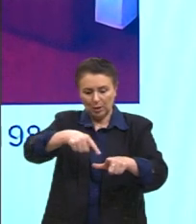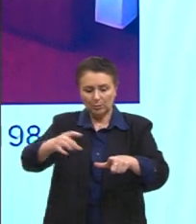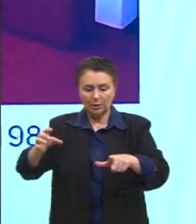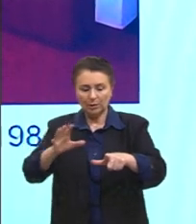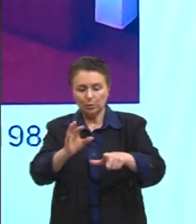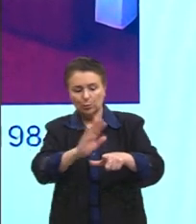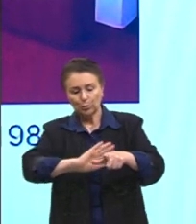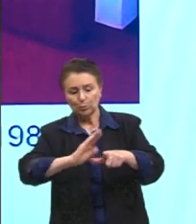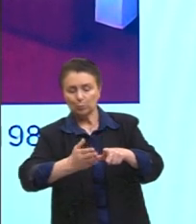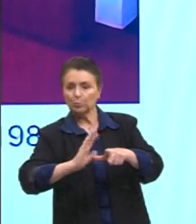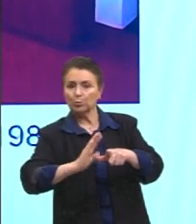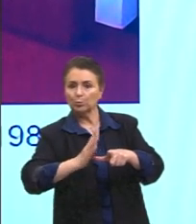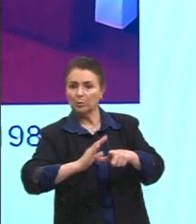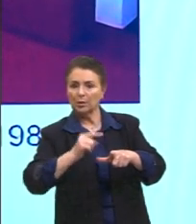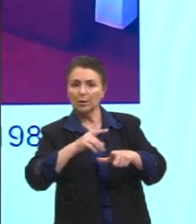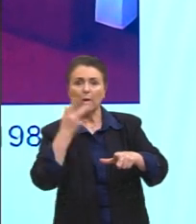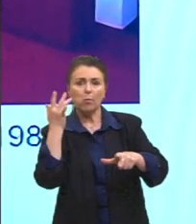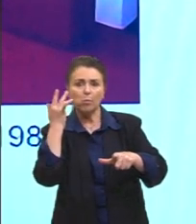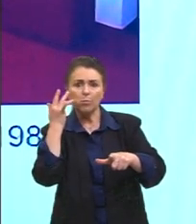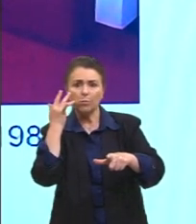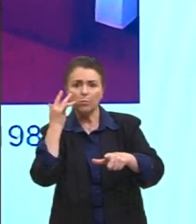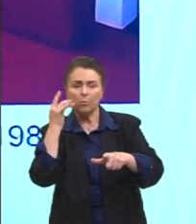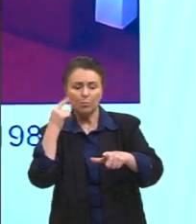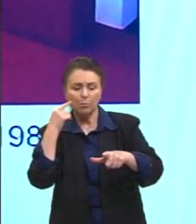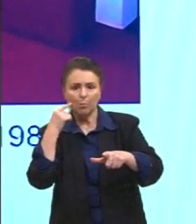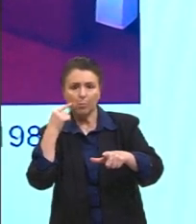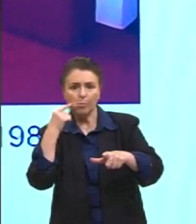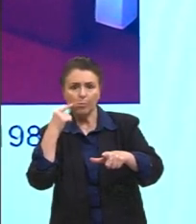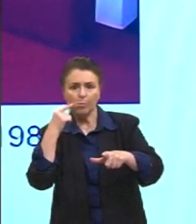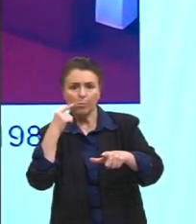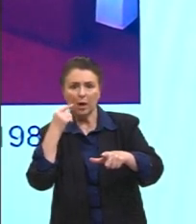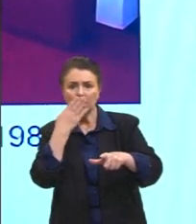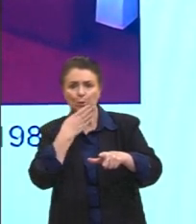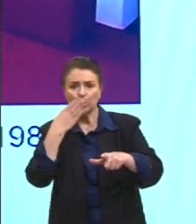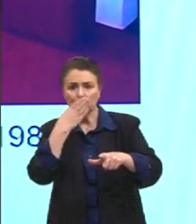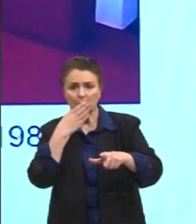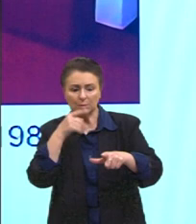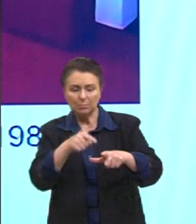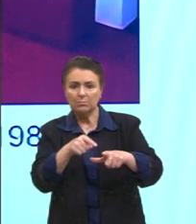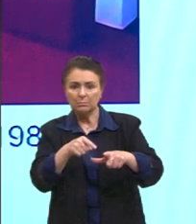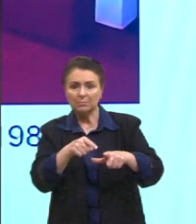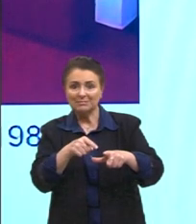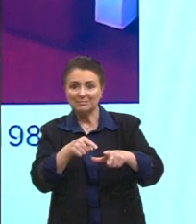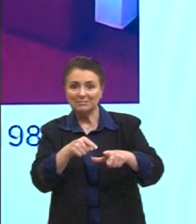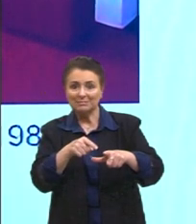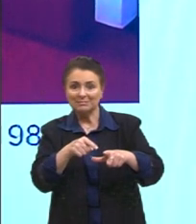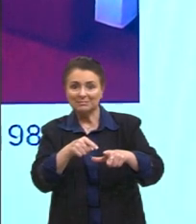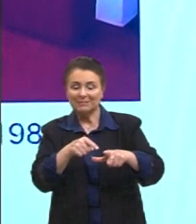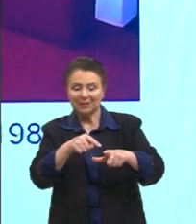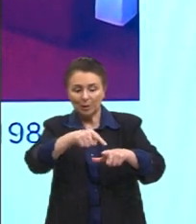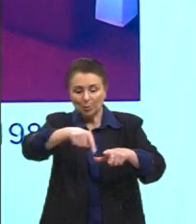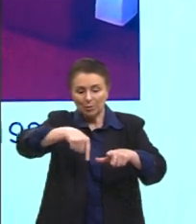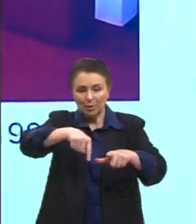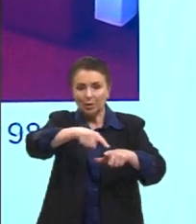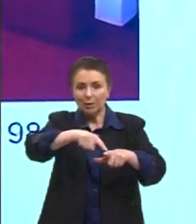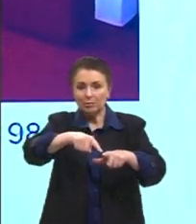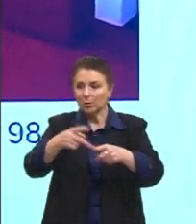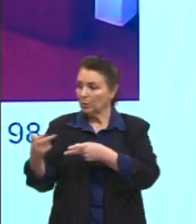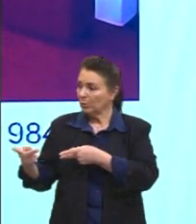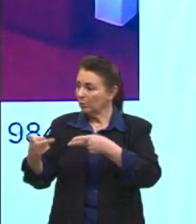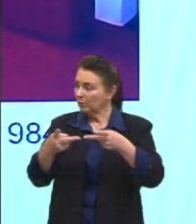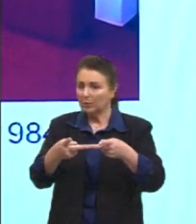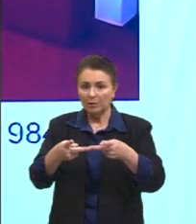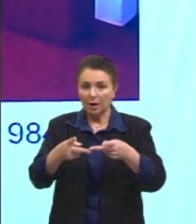mesmo peso do Ross, ele coloca em bala no canto de uma galeria e ele convida o espectador a